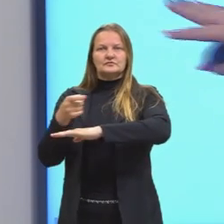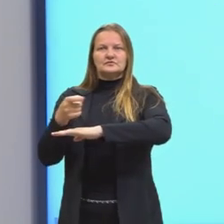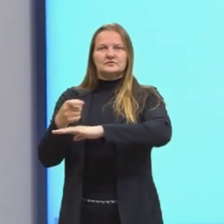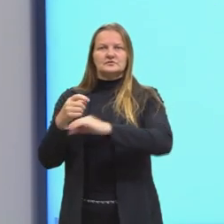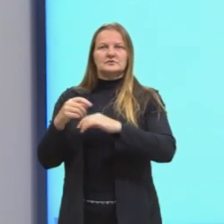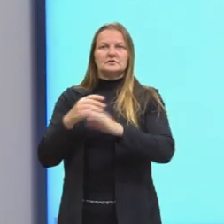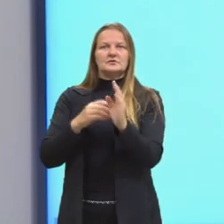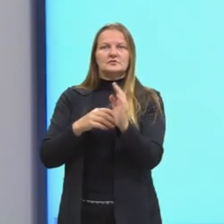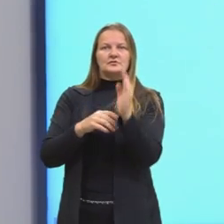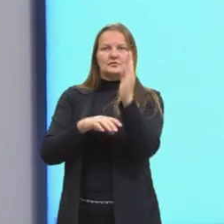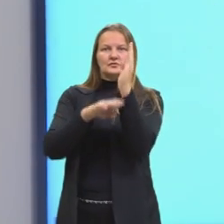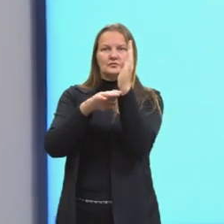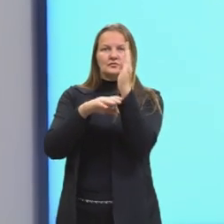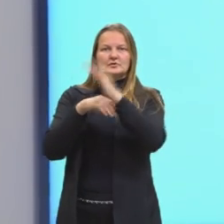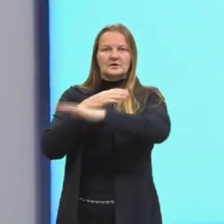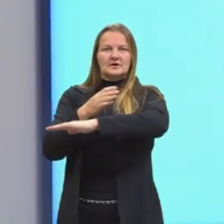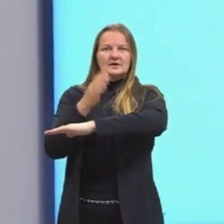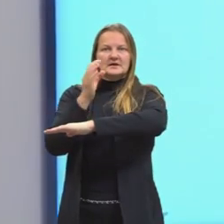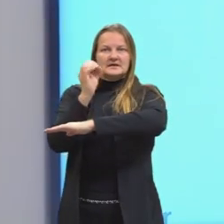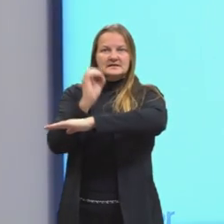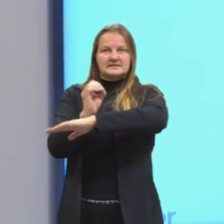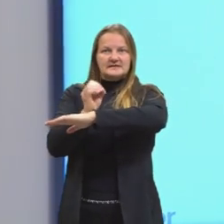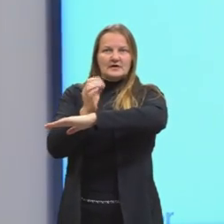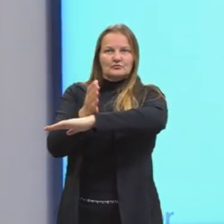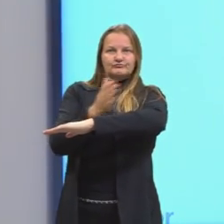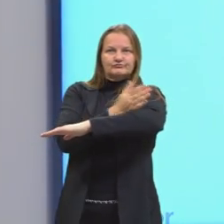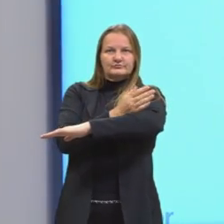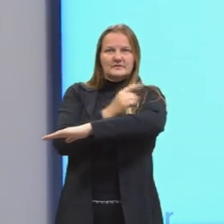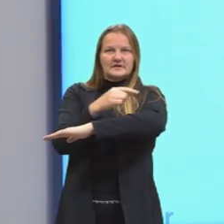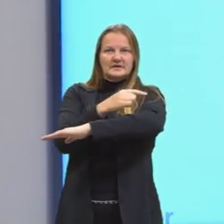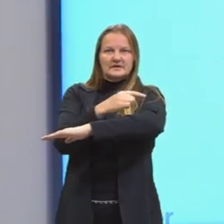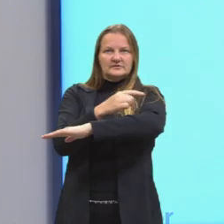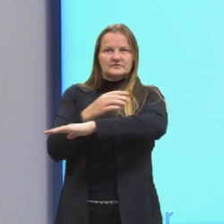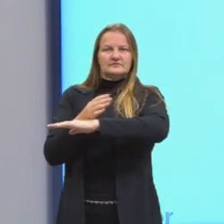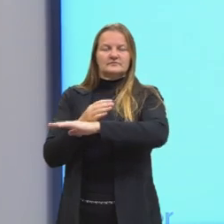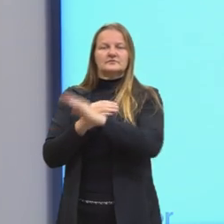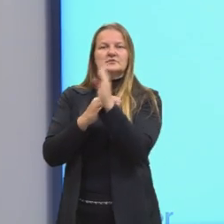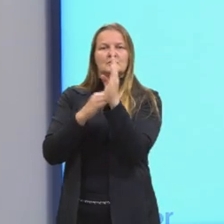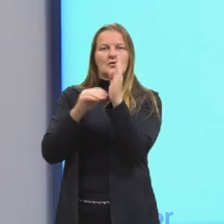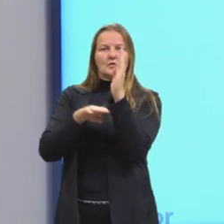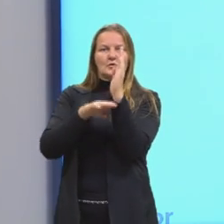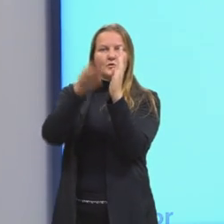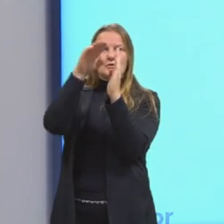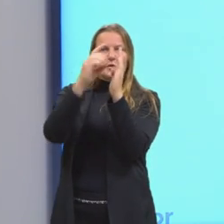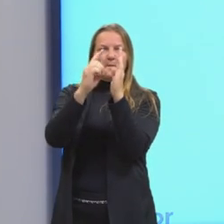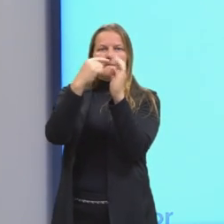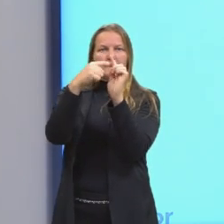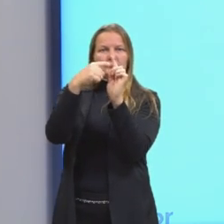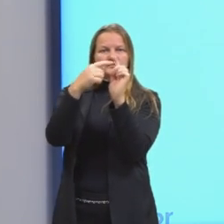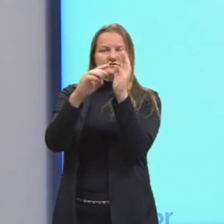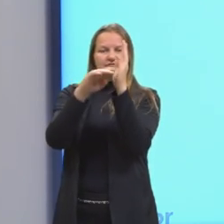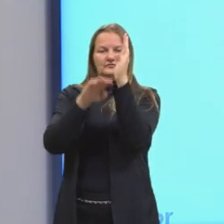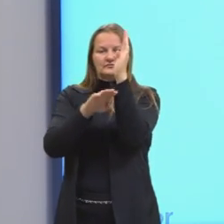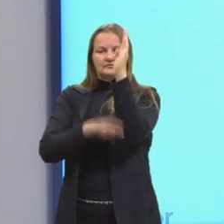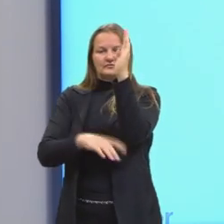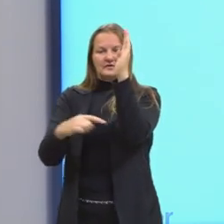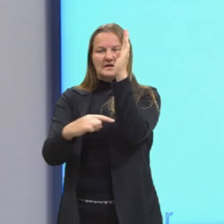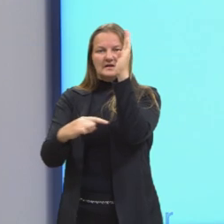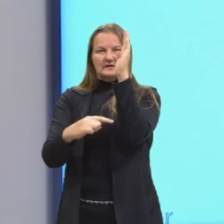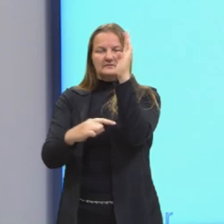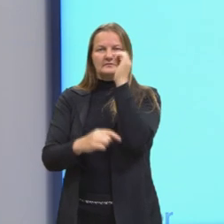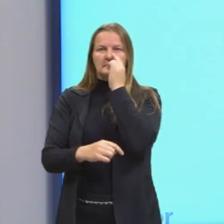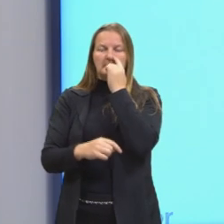negativos, antes do zero. E nas ordenadas a mesma coisa, números positivos e negativos. Bom,